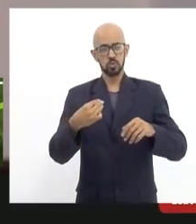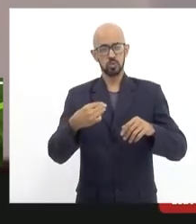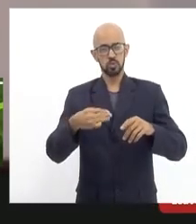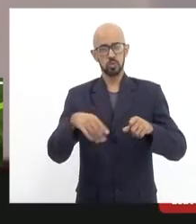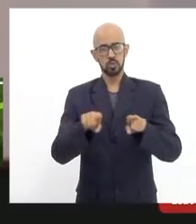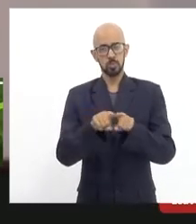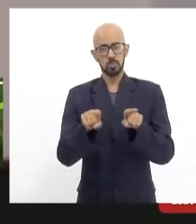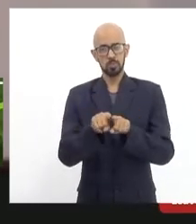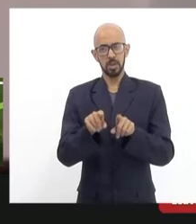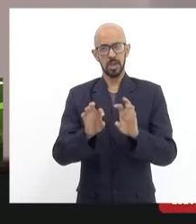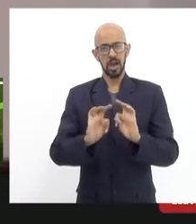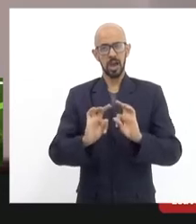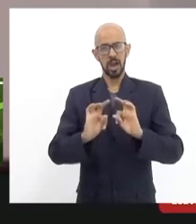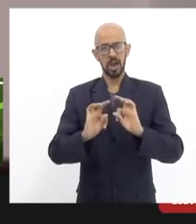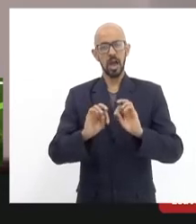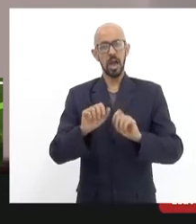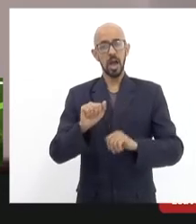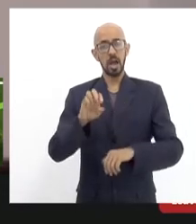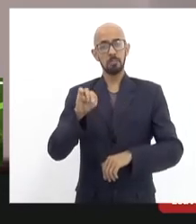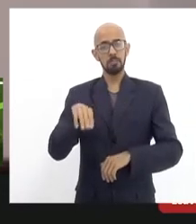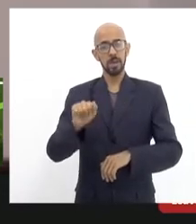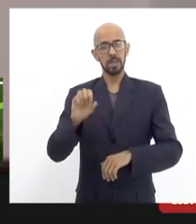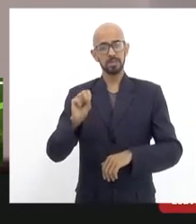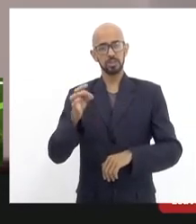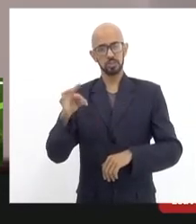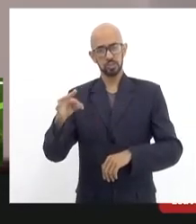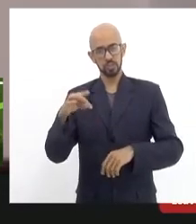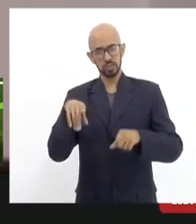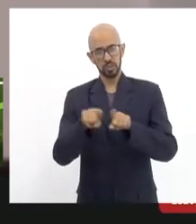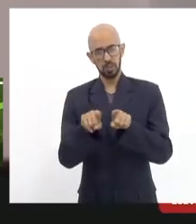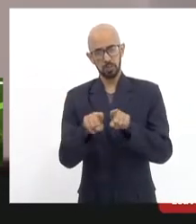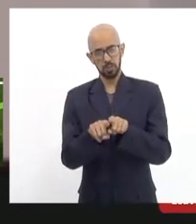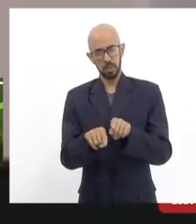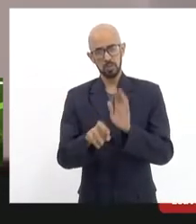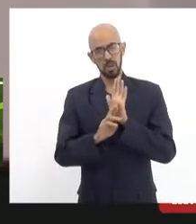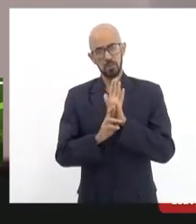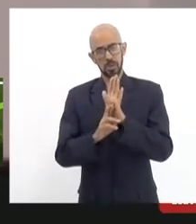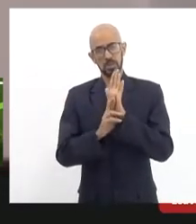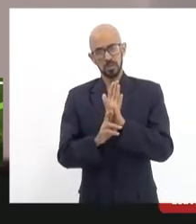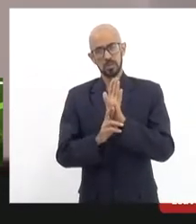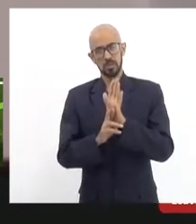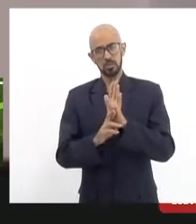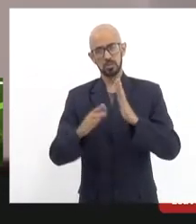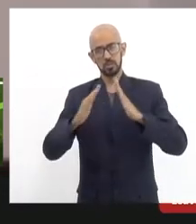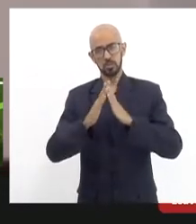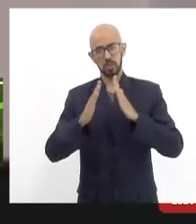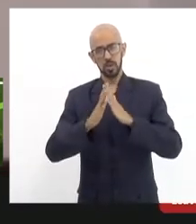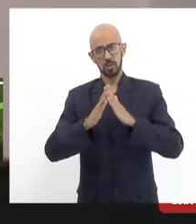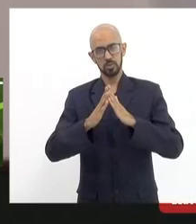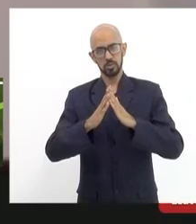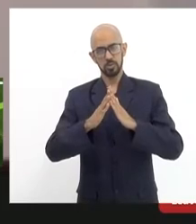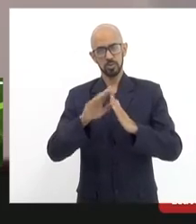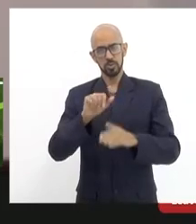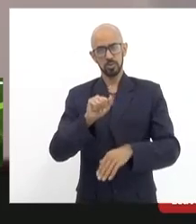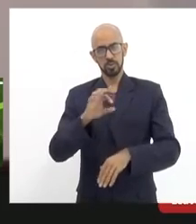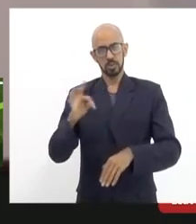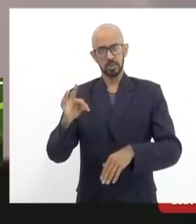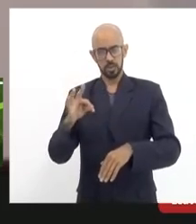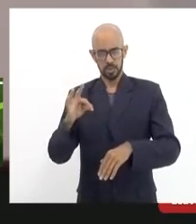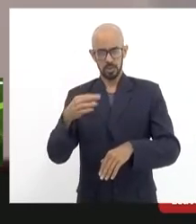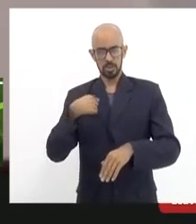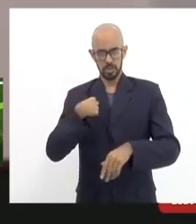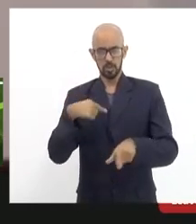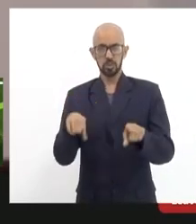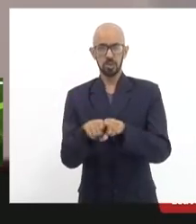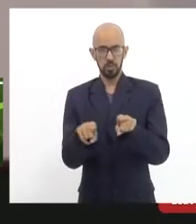dela as representações dos moradores de Santa Tereza que eu também me incluo quero também